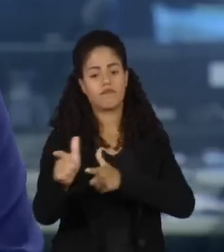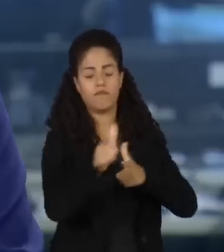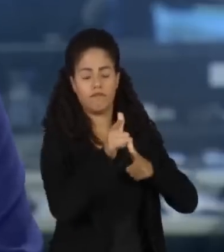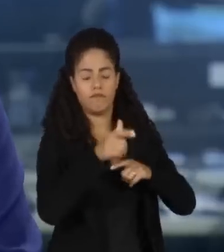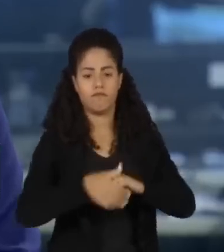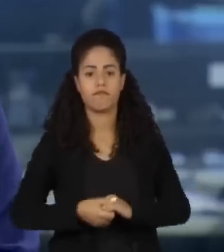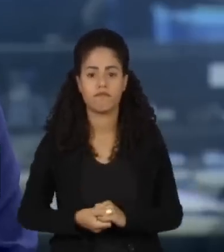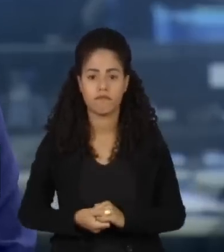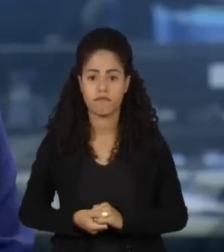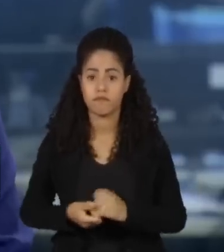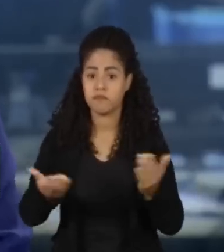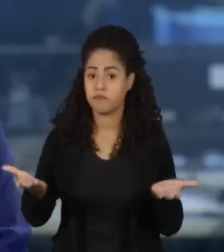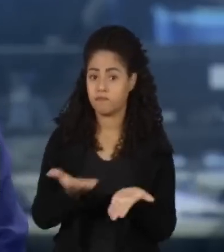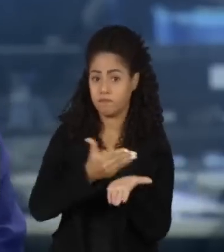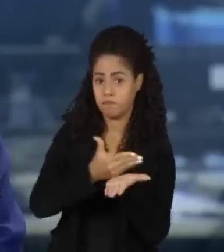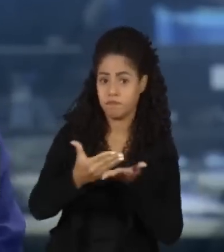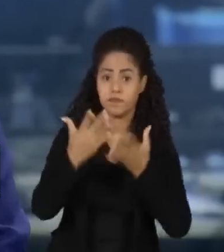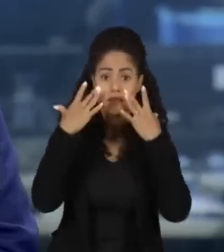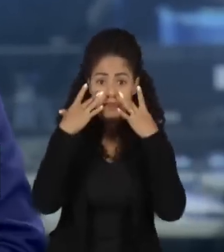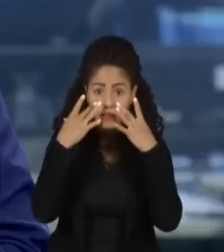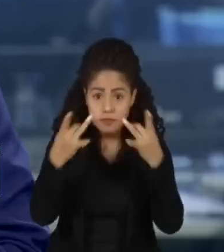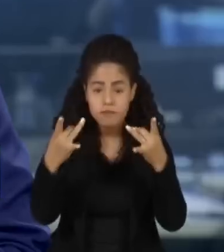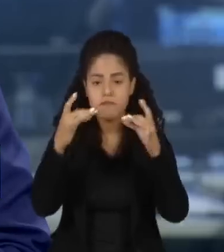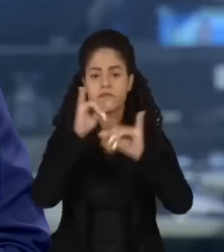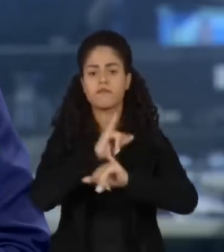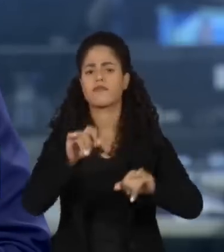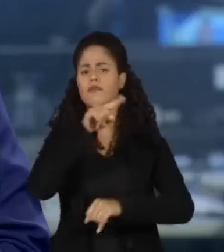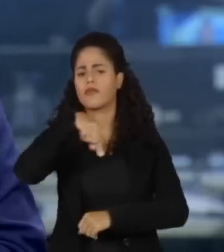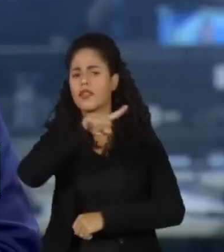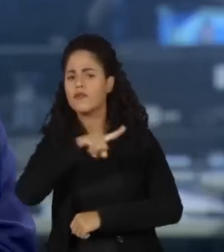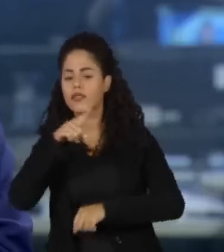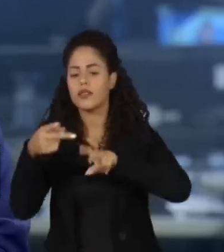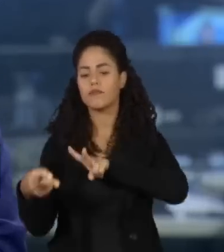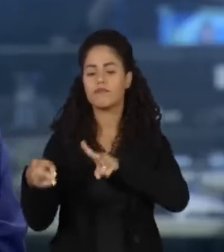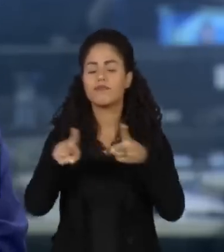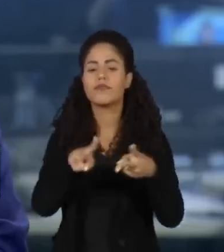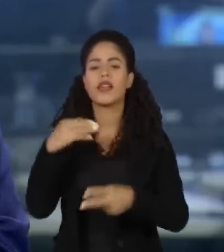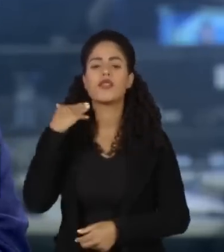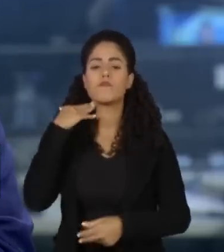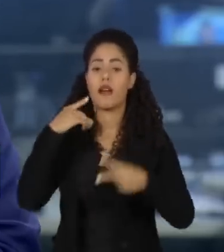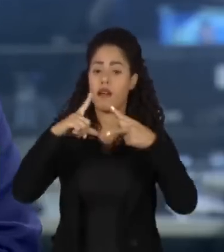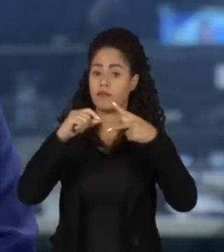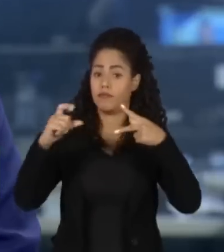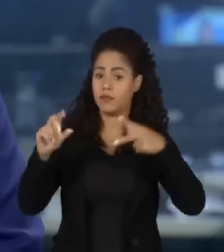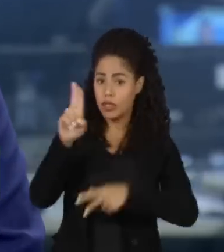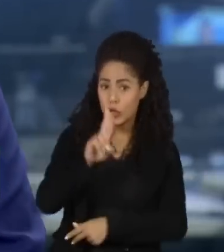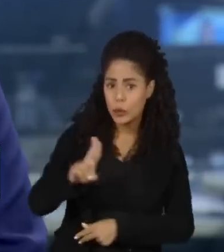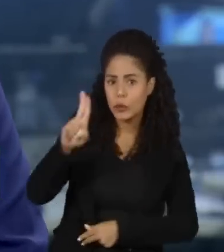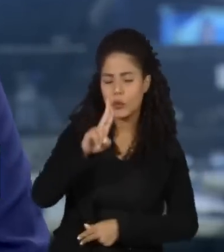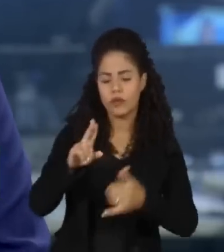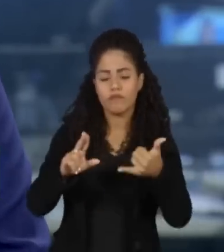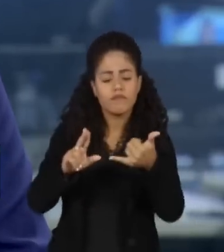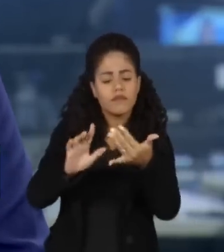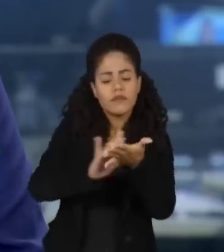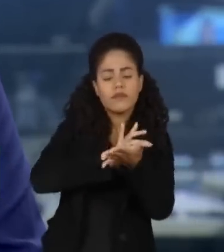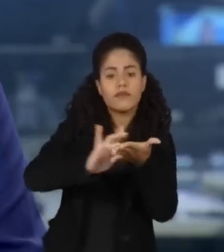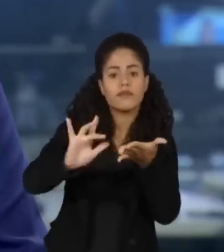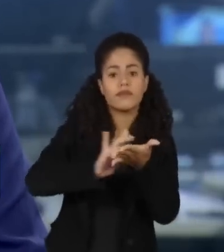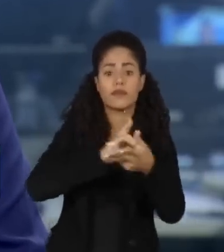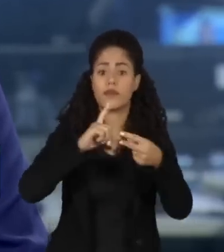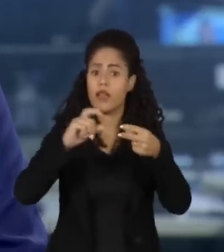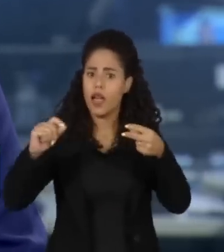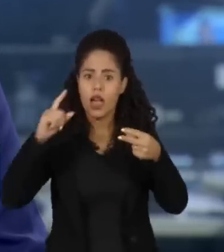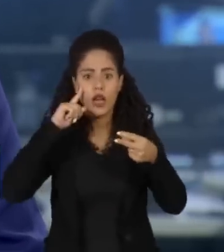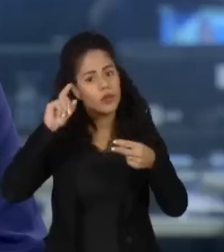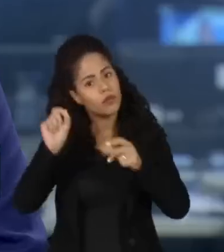A gente começa a edição de hoje com um alerta para quem faz transferências bancárias através do PIX pelo celular. Golpistas instalam um